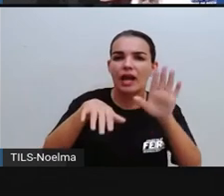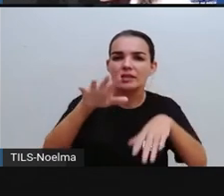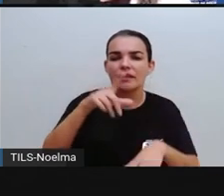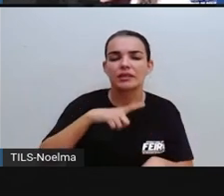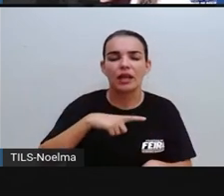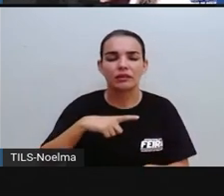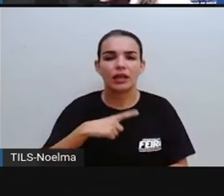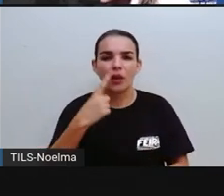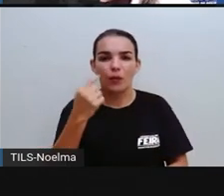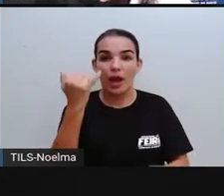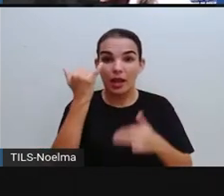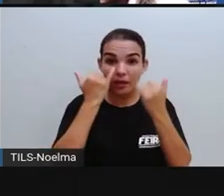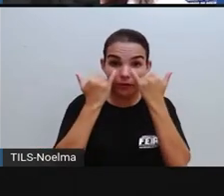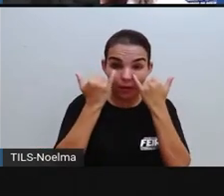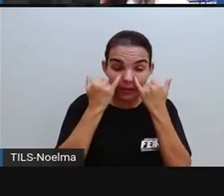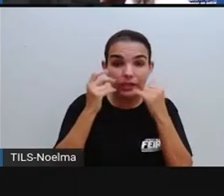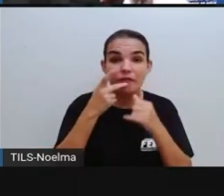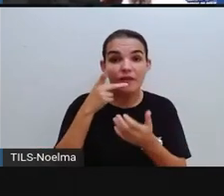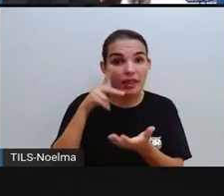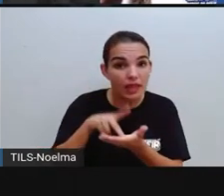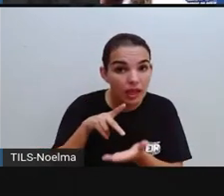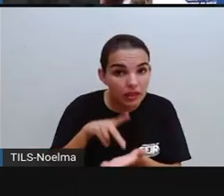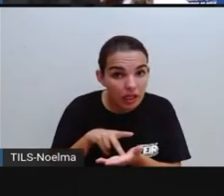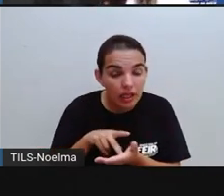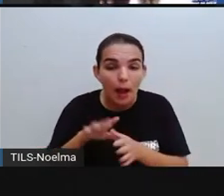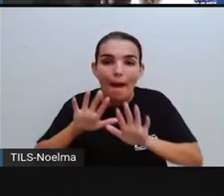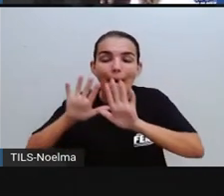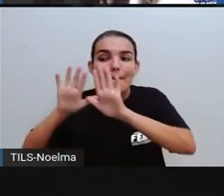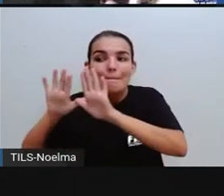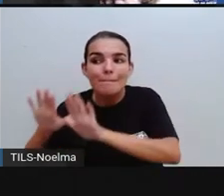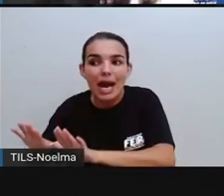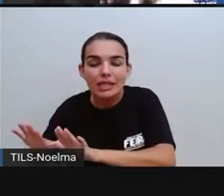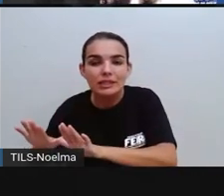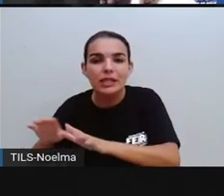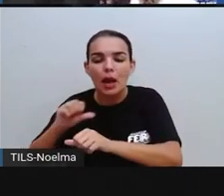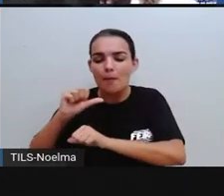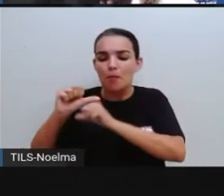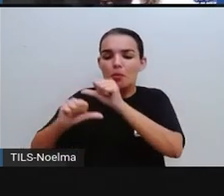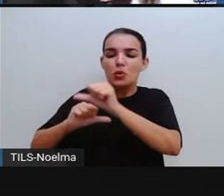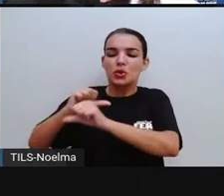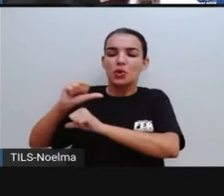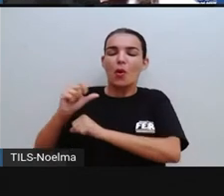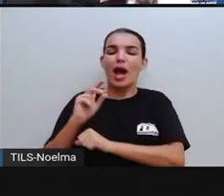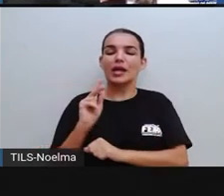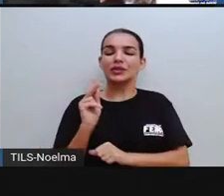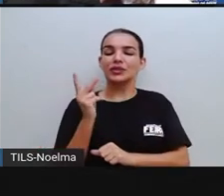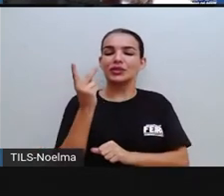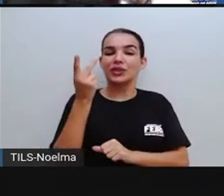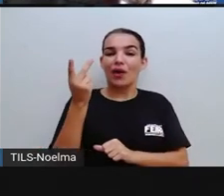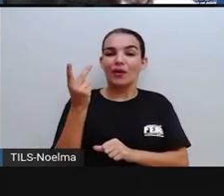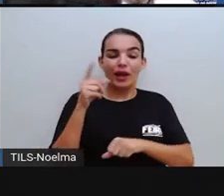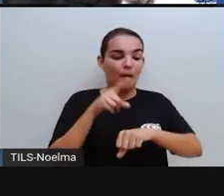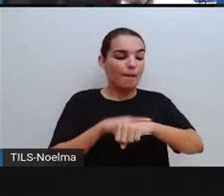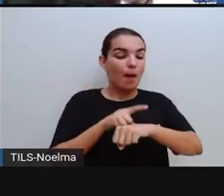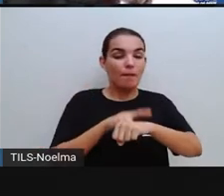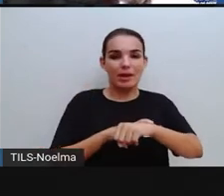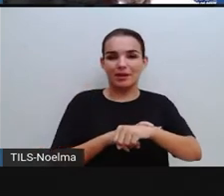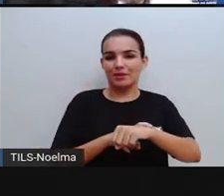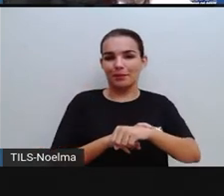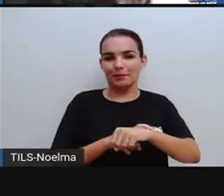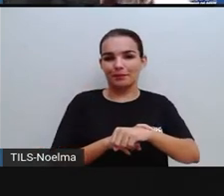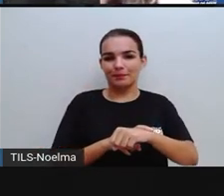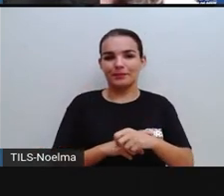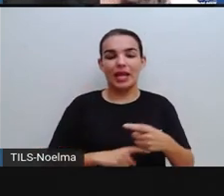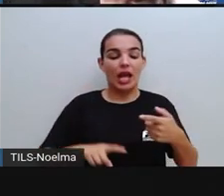informação que é até verdadeira, mas eu mudo todo o contexto ali da história, tá? Nós